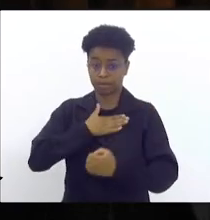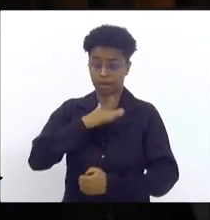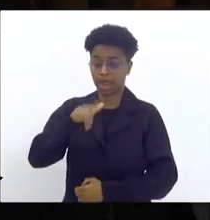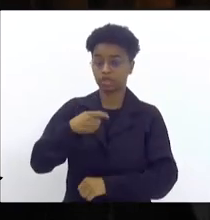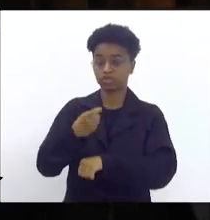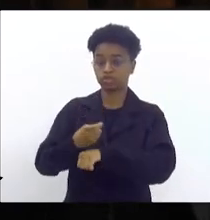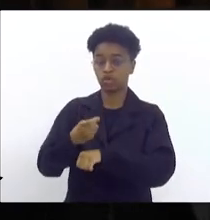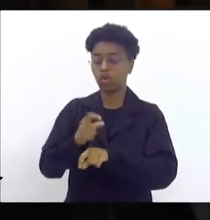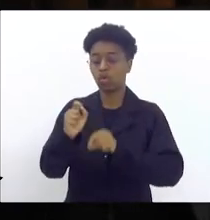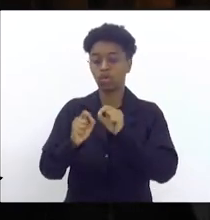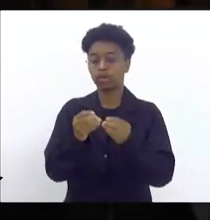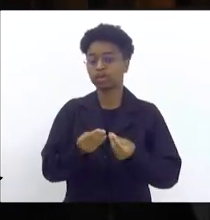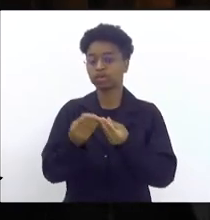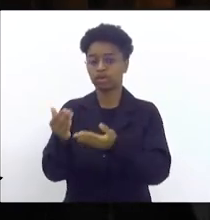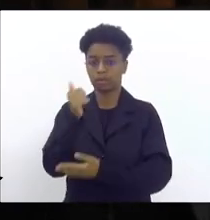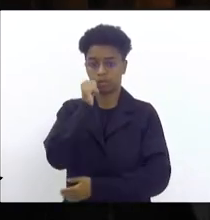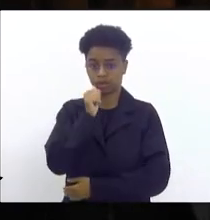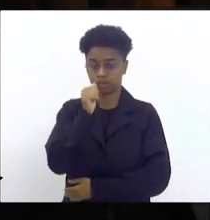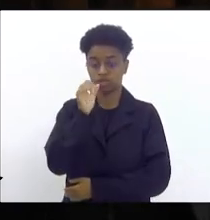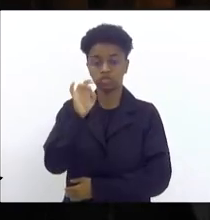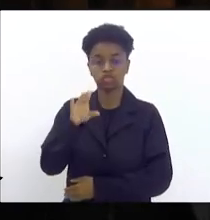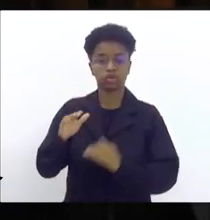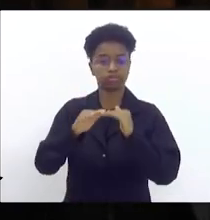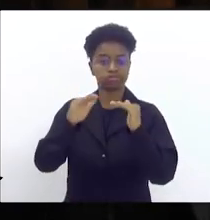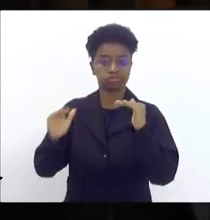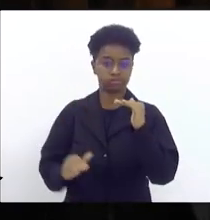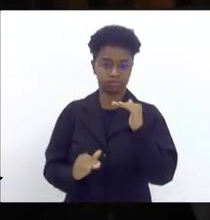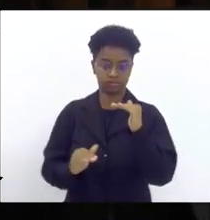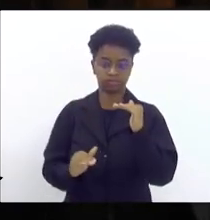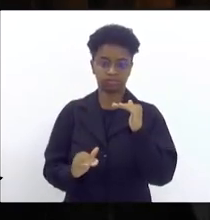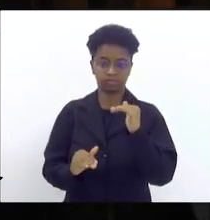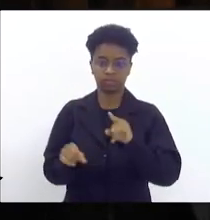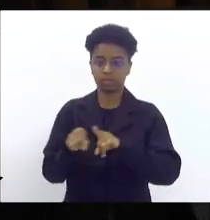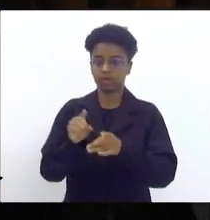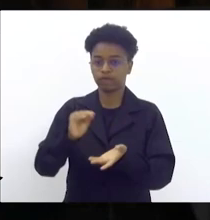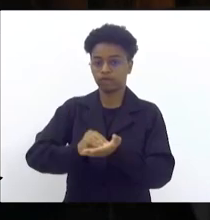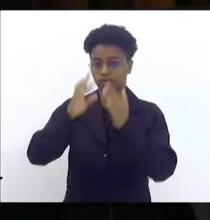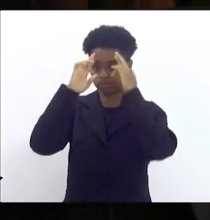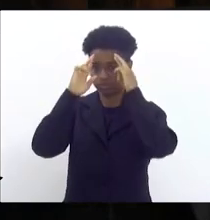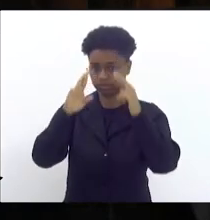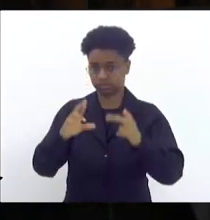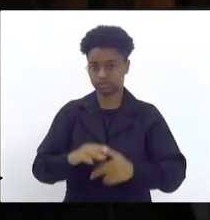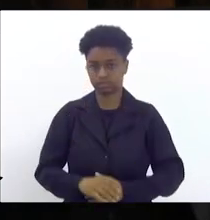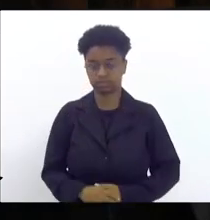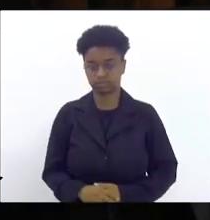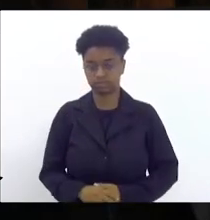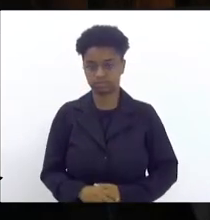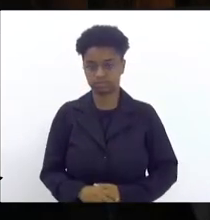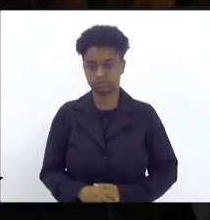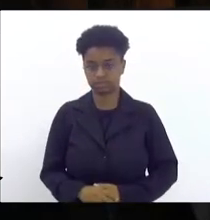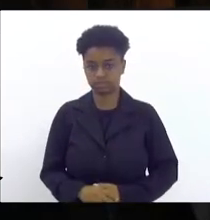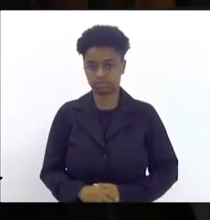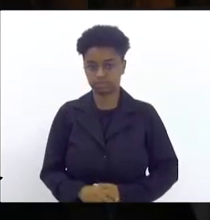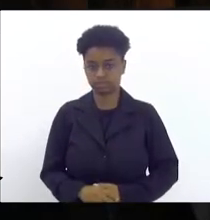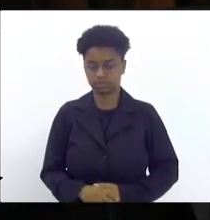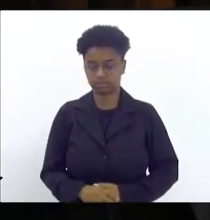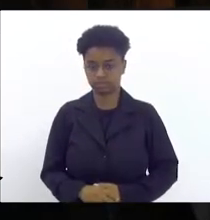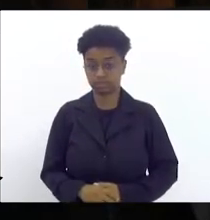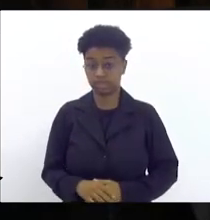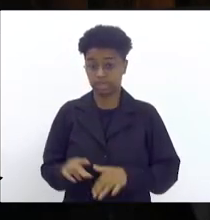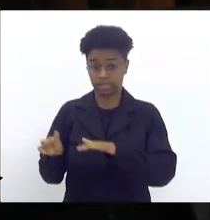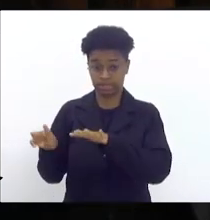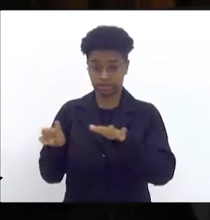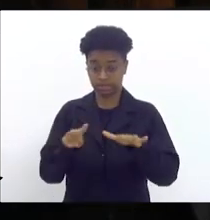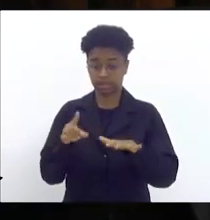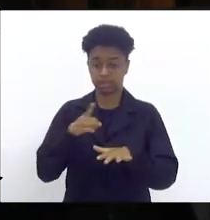está trazendo para as mulheres? Só a desvalorização e o desrespeito. Essa semana, um doente,